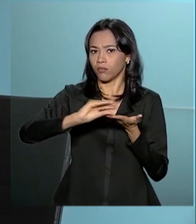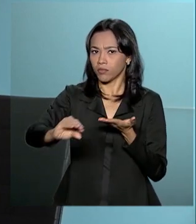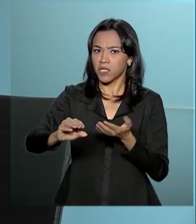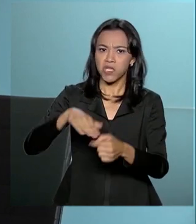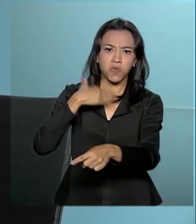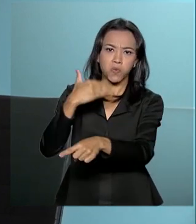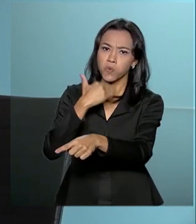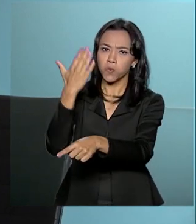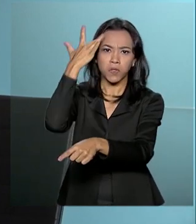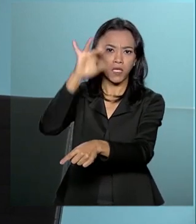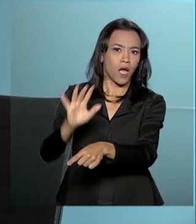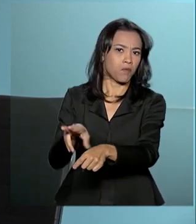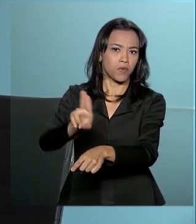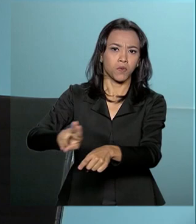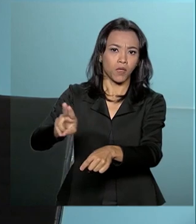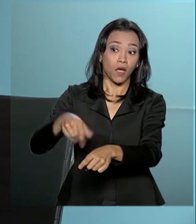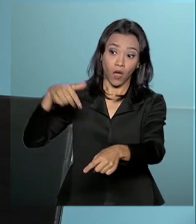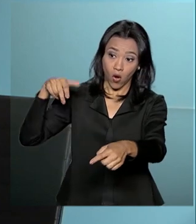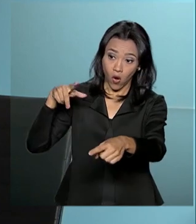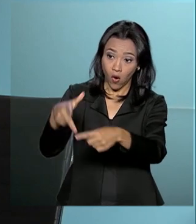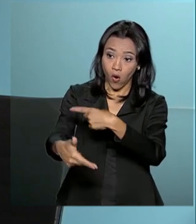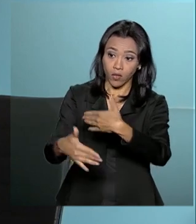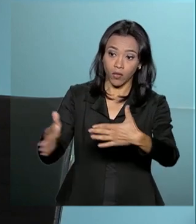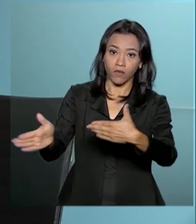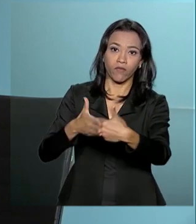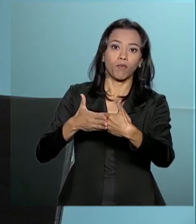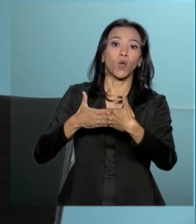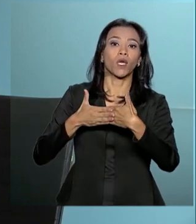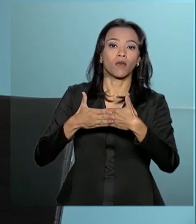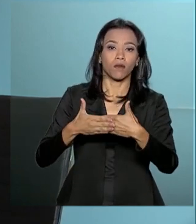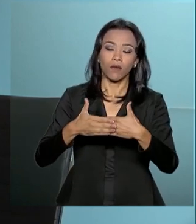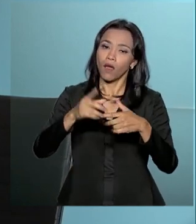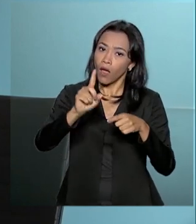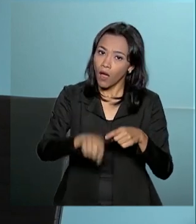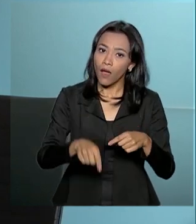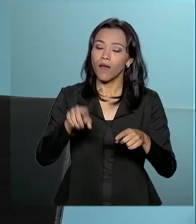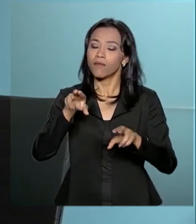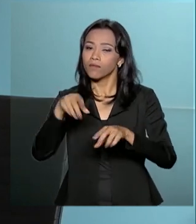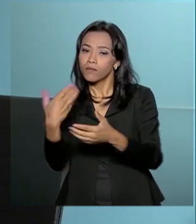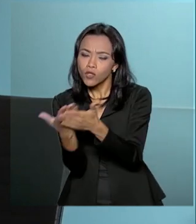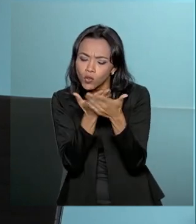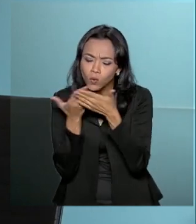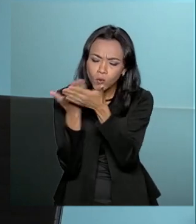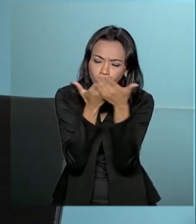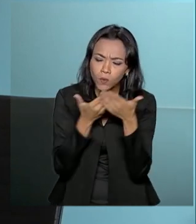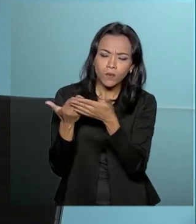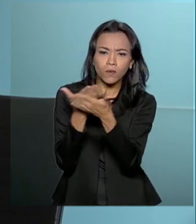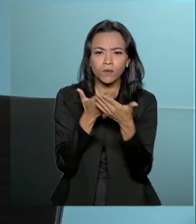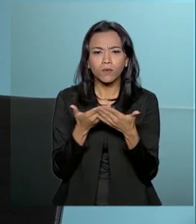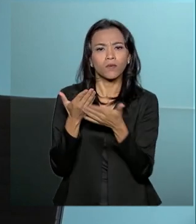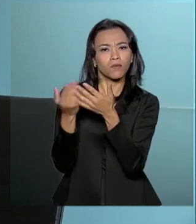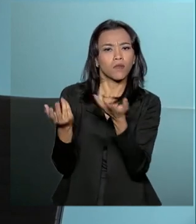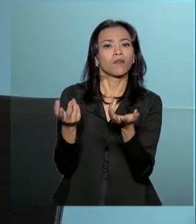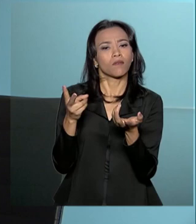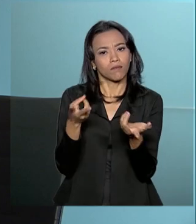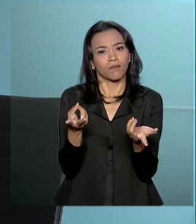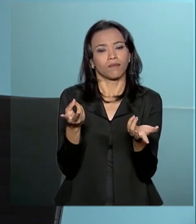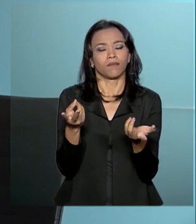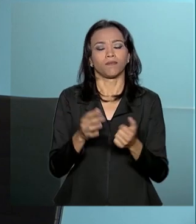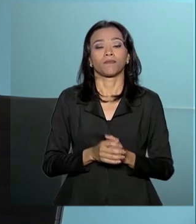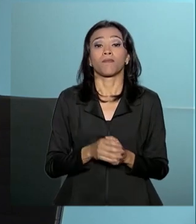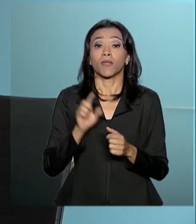tem condições de executar, que ele seja cortado. Então, isso tudo através da identificação de riscos e fragilidades nesses processos só vai acontecer.